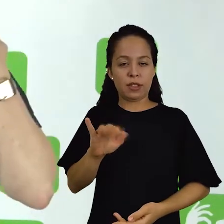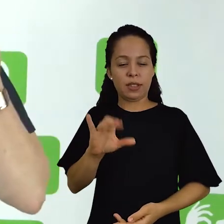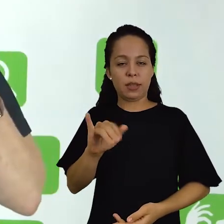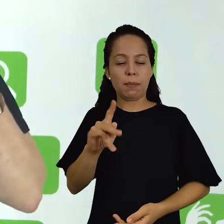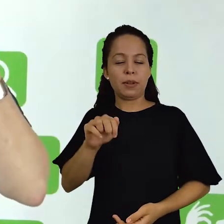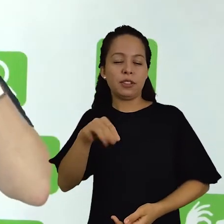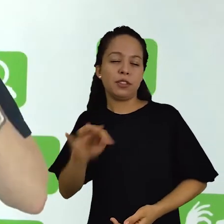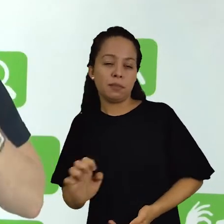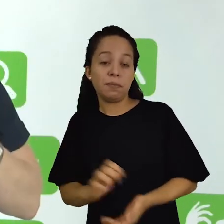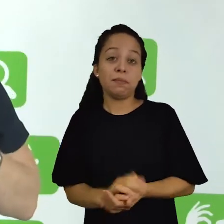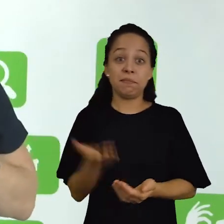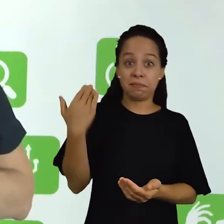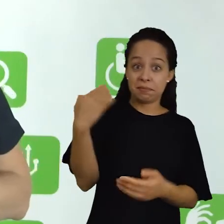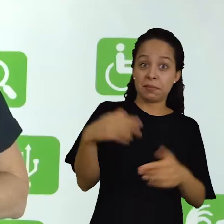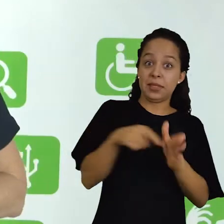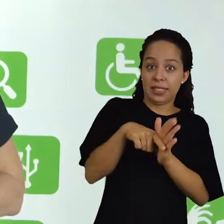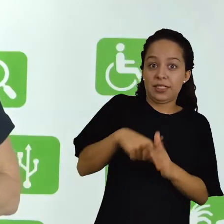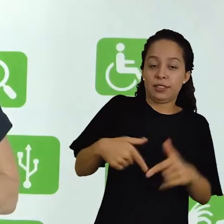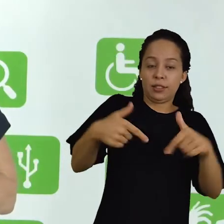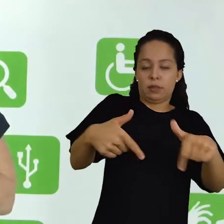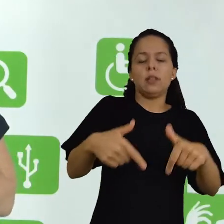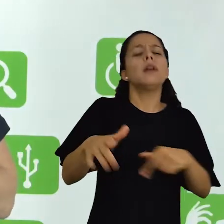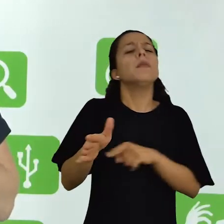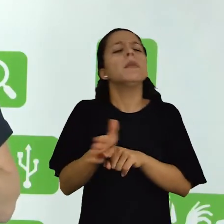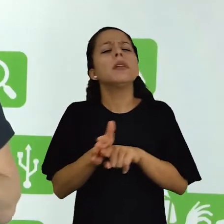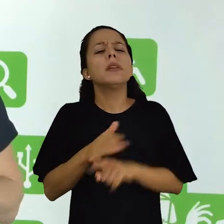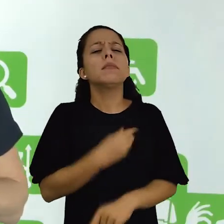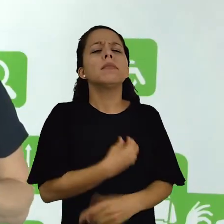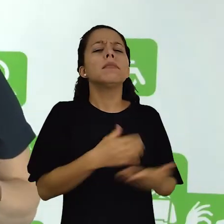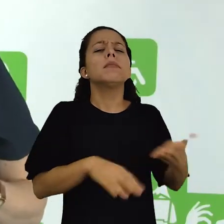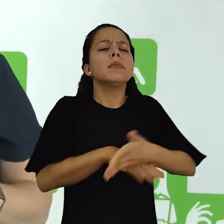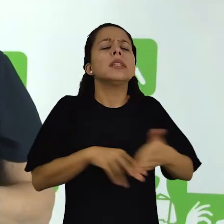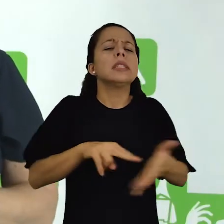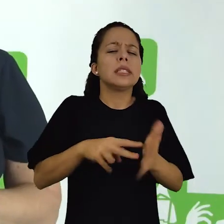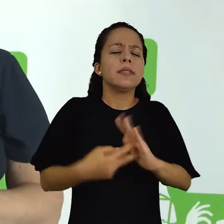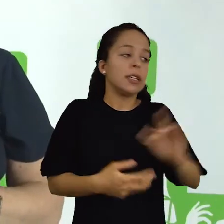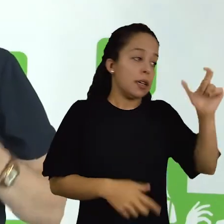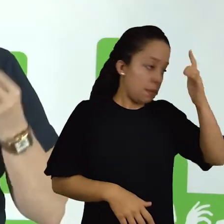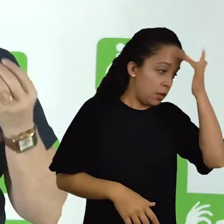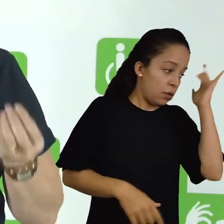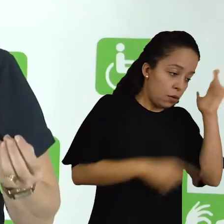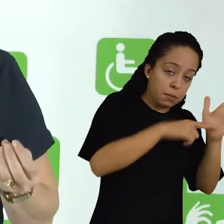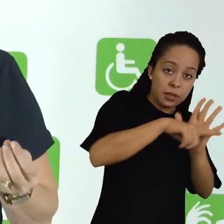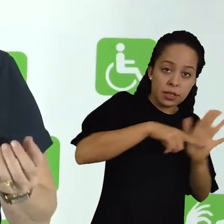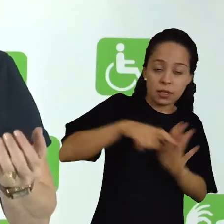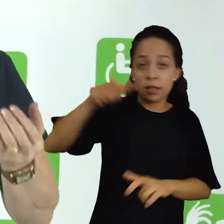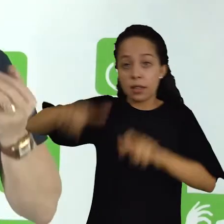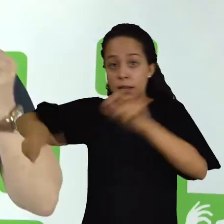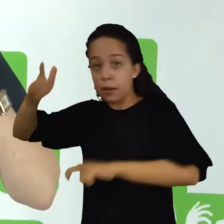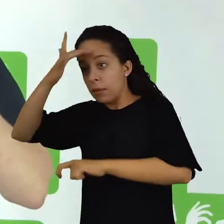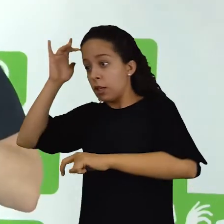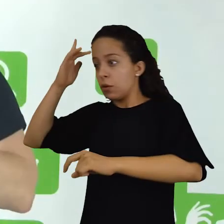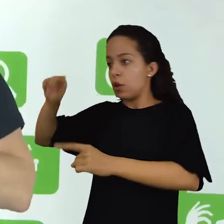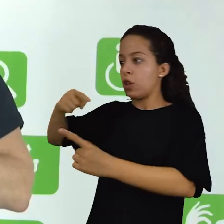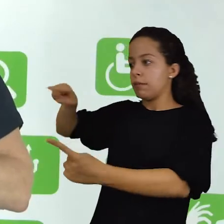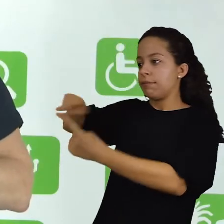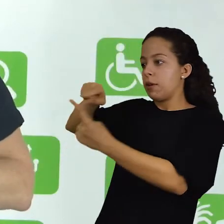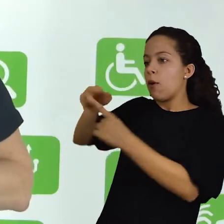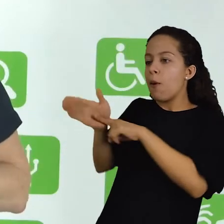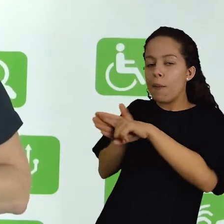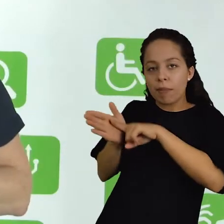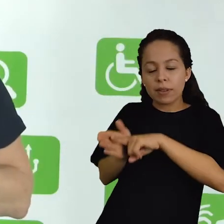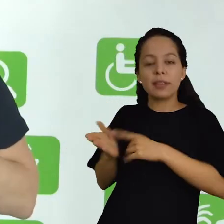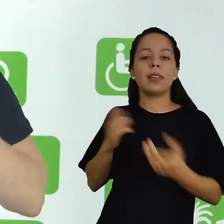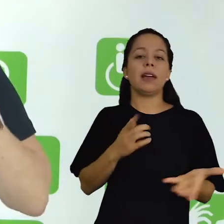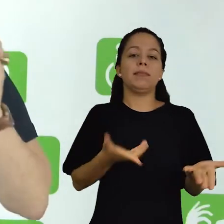pesquisação que nós vimos anteriormente, a pesquisa participante caracteriza-se pela interação entre os pesquisadores